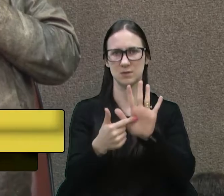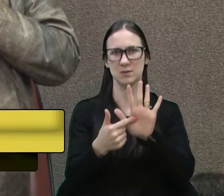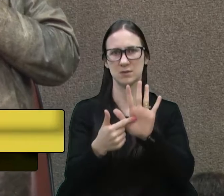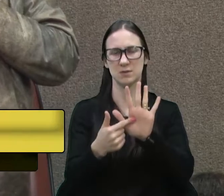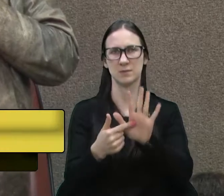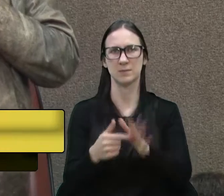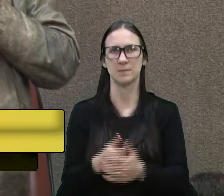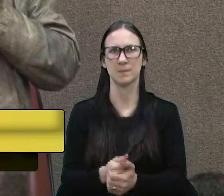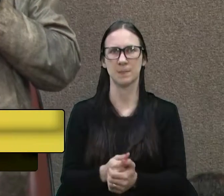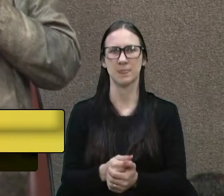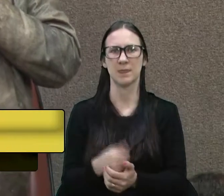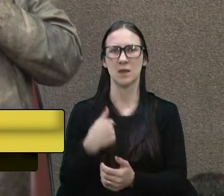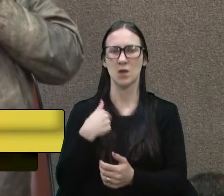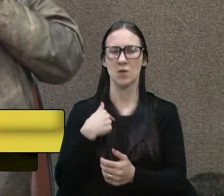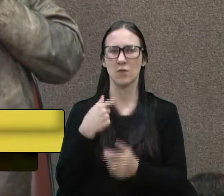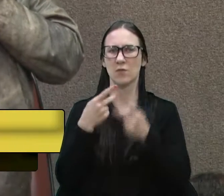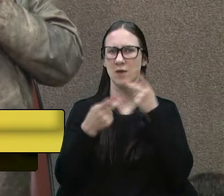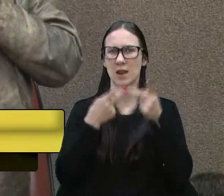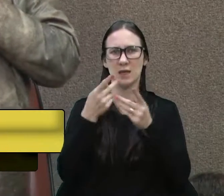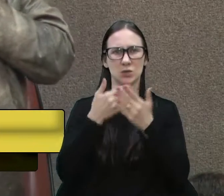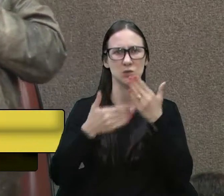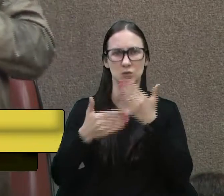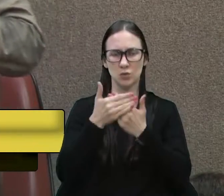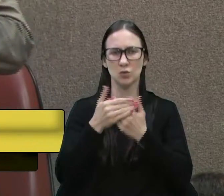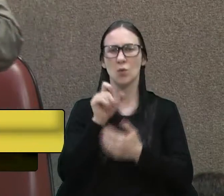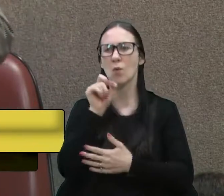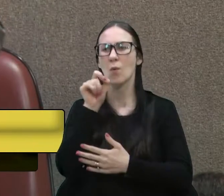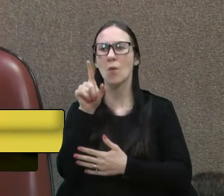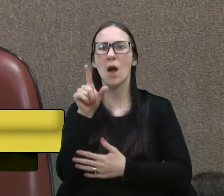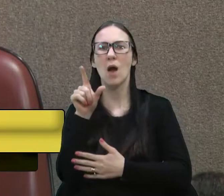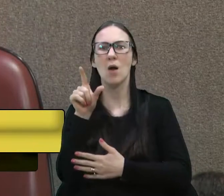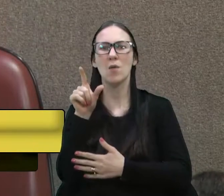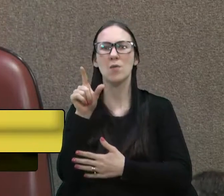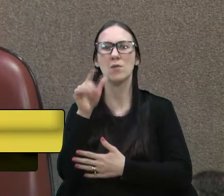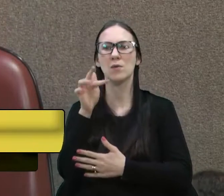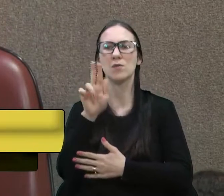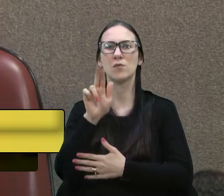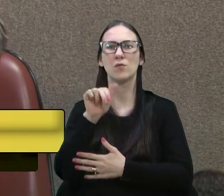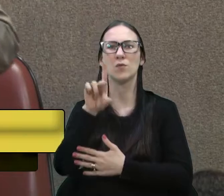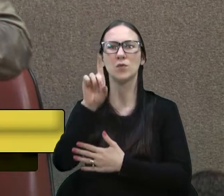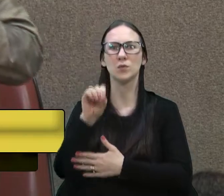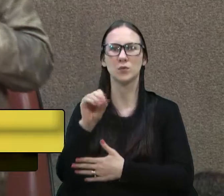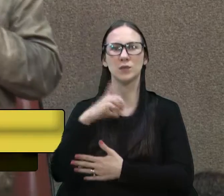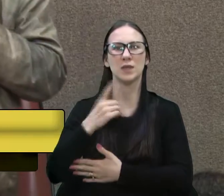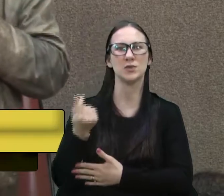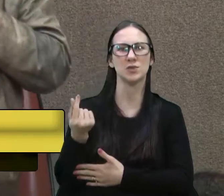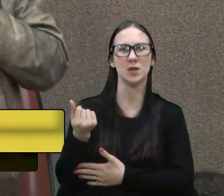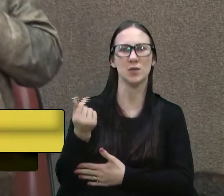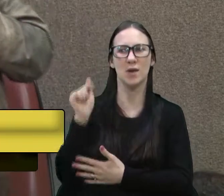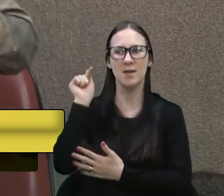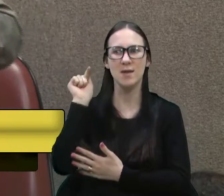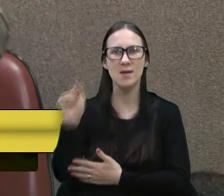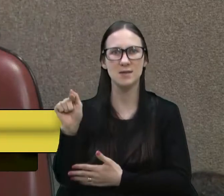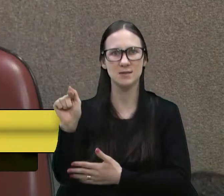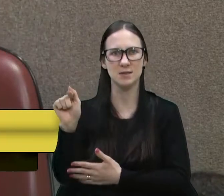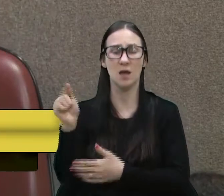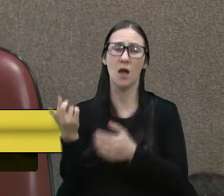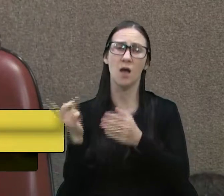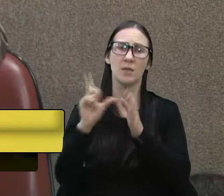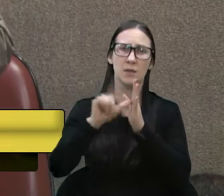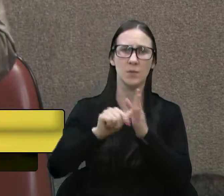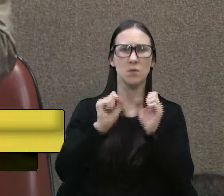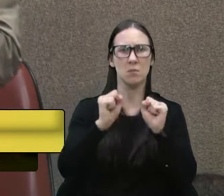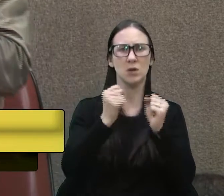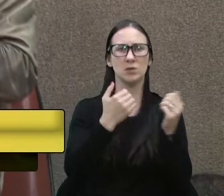Farei todas as indicações. Fundo, tal. E nós podemos discutir com o prefeito